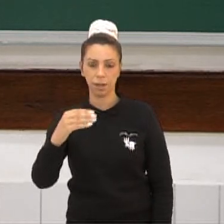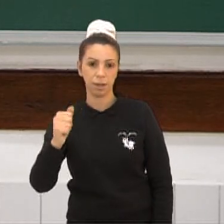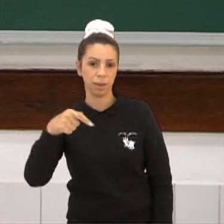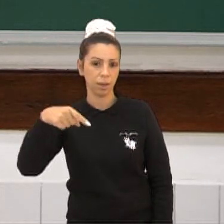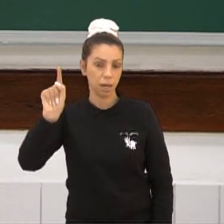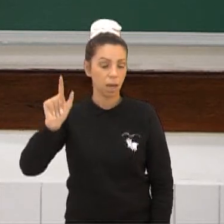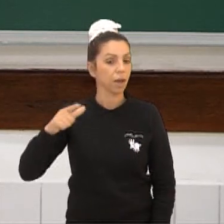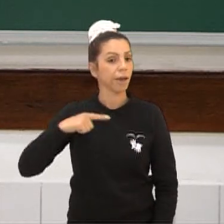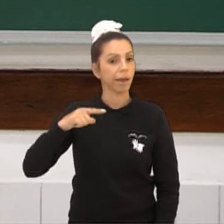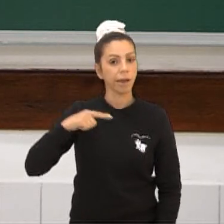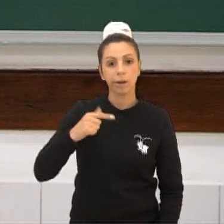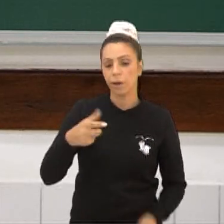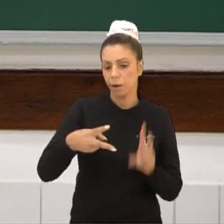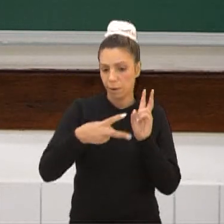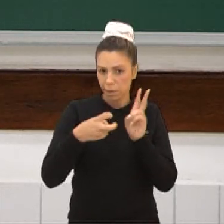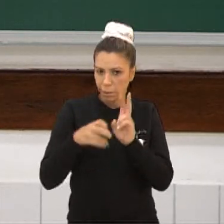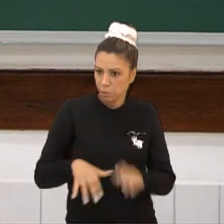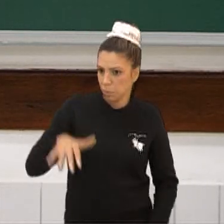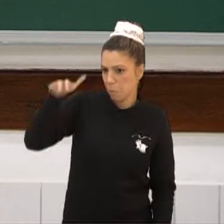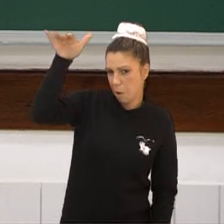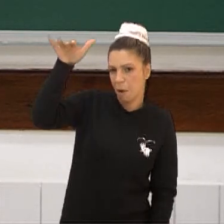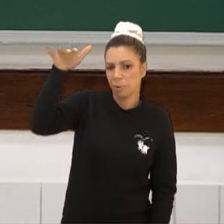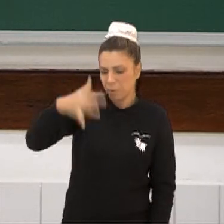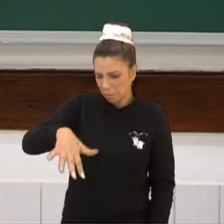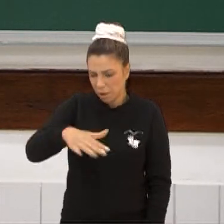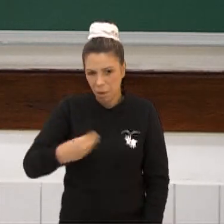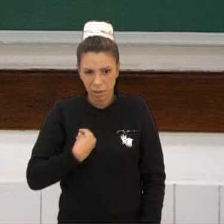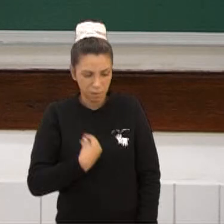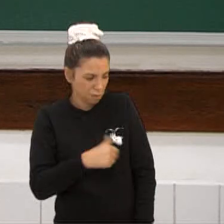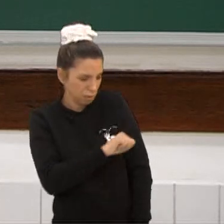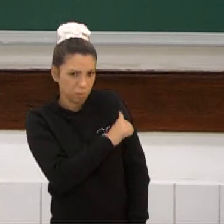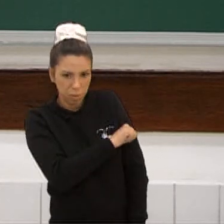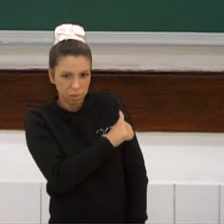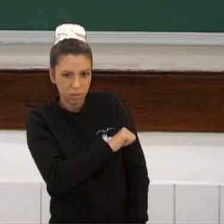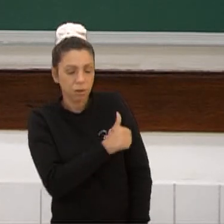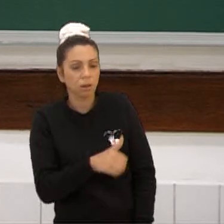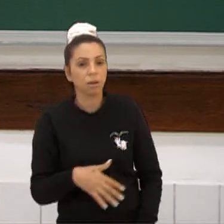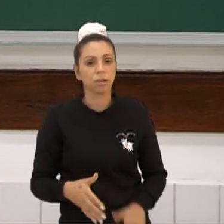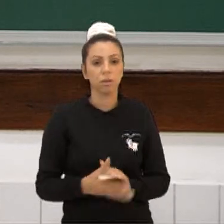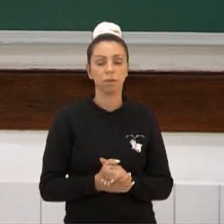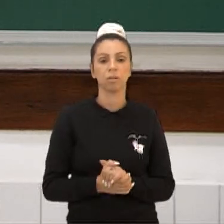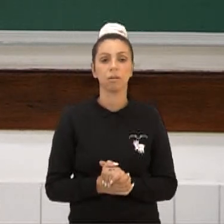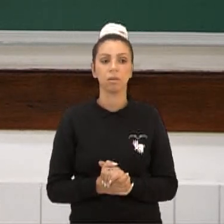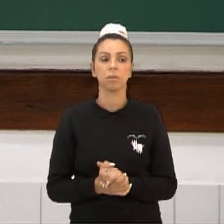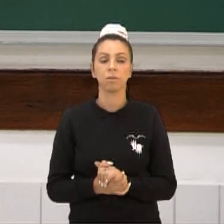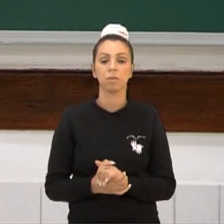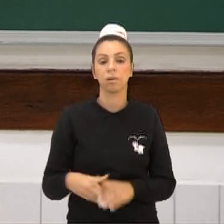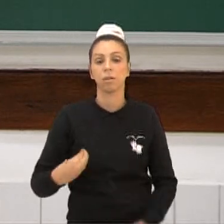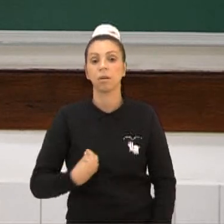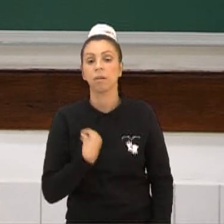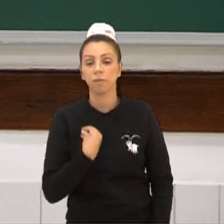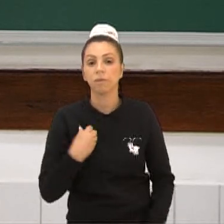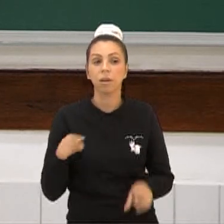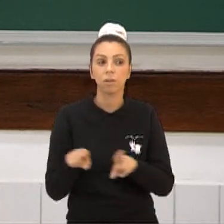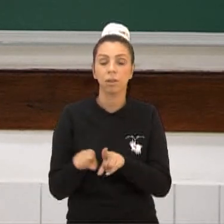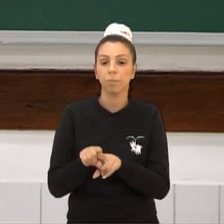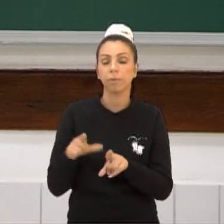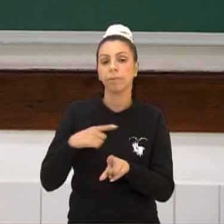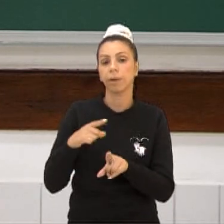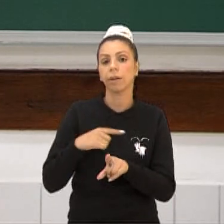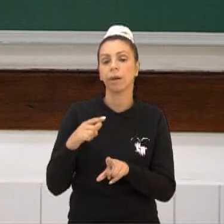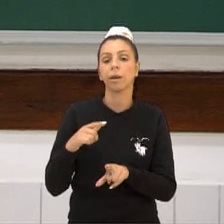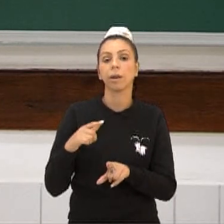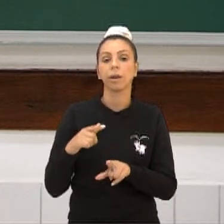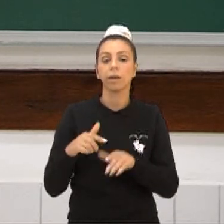altos, eles ficavam na região do Rio de Janeiro com o Espírito Santo, eles viviam em regiões alagadiças e viviam em palafita, ou seja, eles viviam praticamente